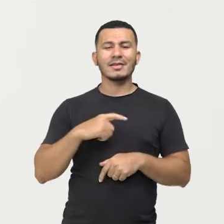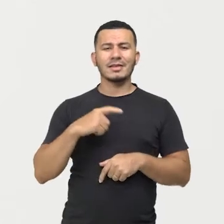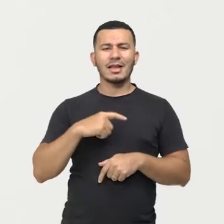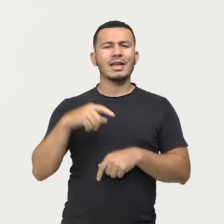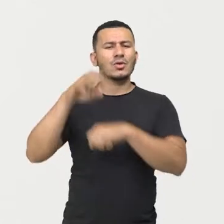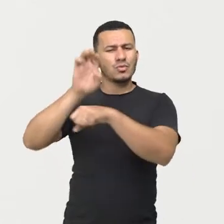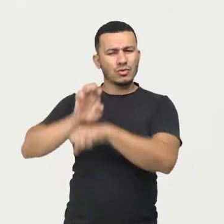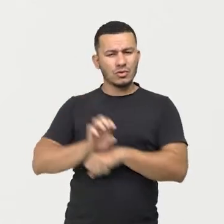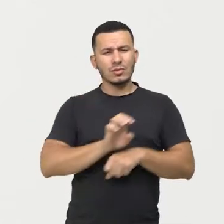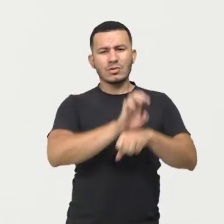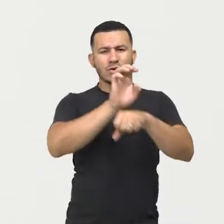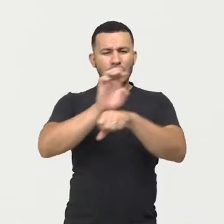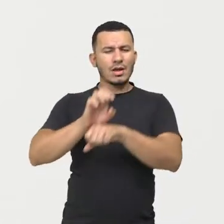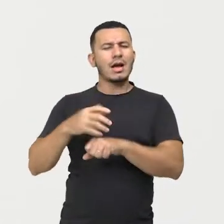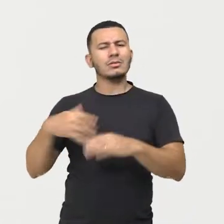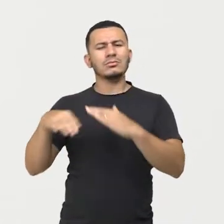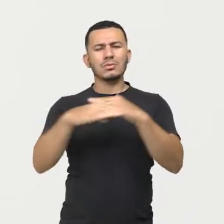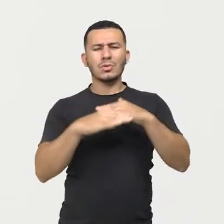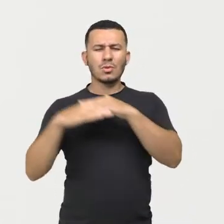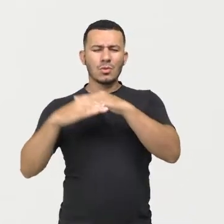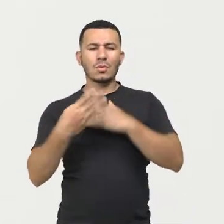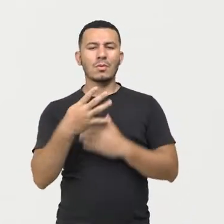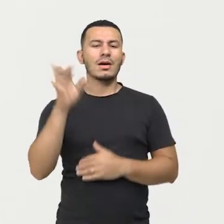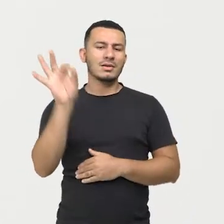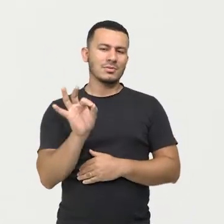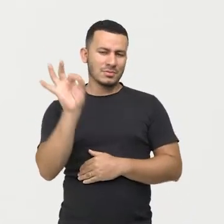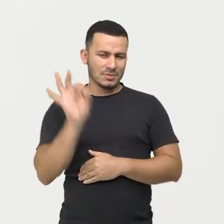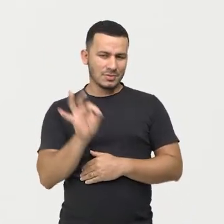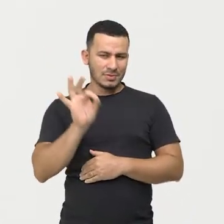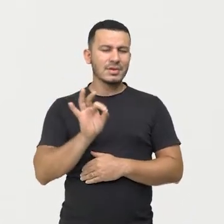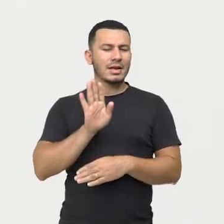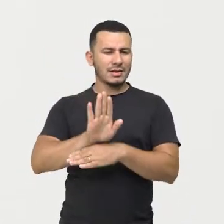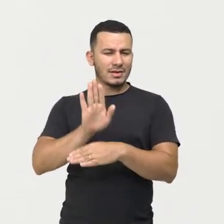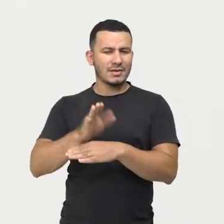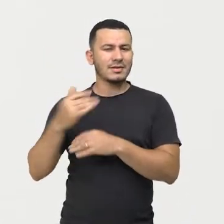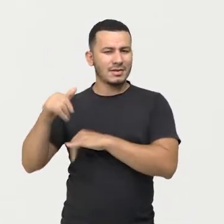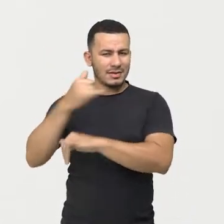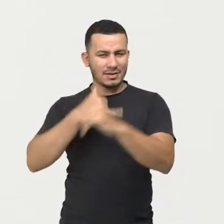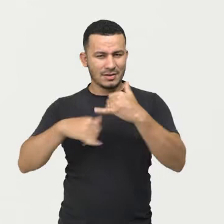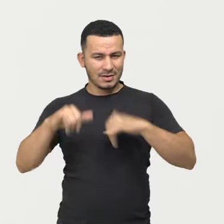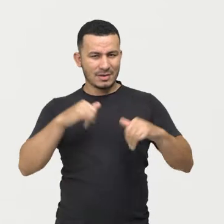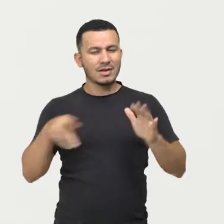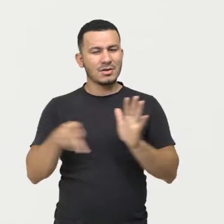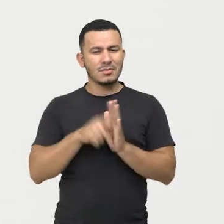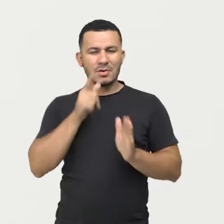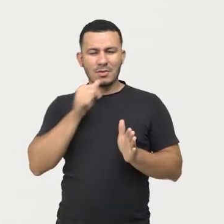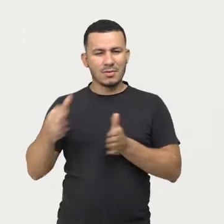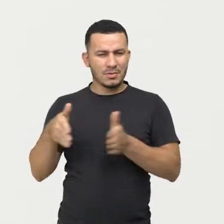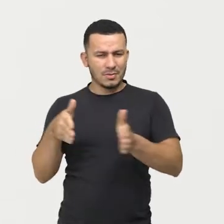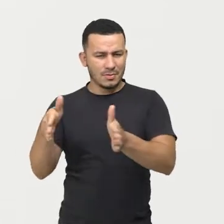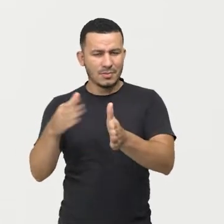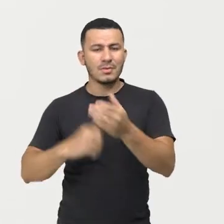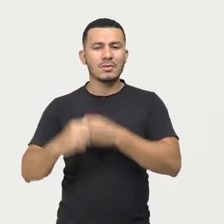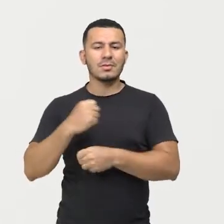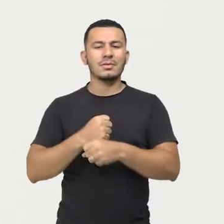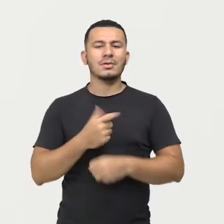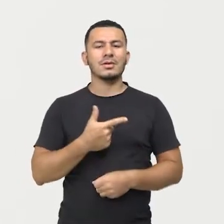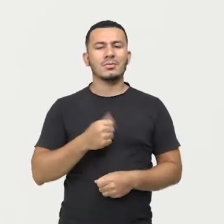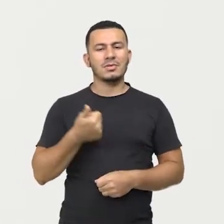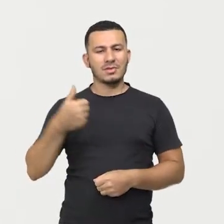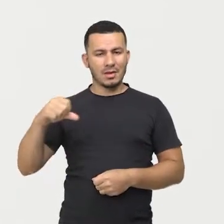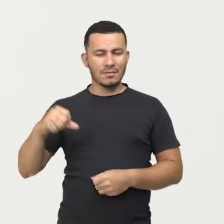todos os estados apresentam uma média de 4% de contribuição para a produção de energia hidrelétrica no ano de 2019.